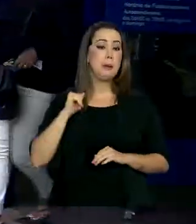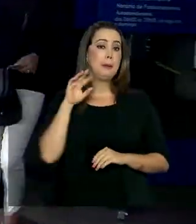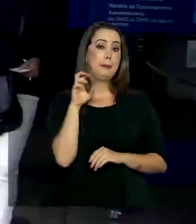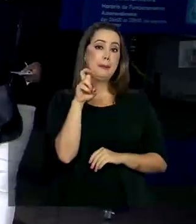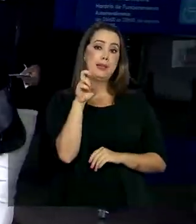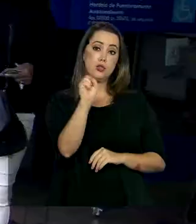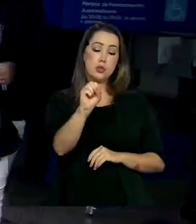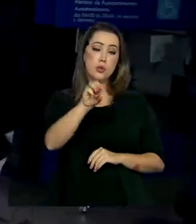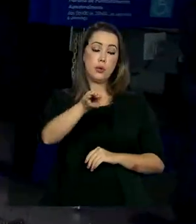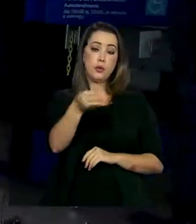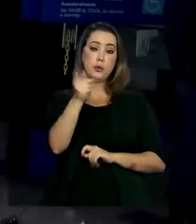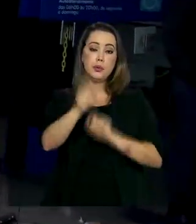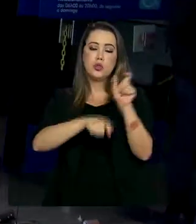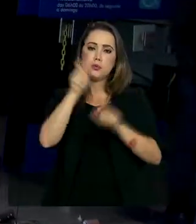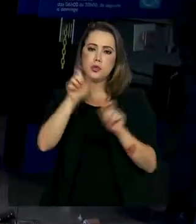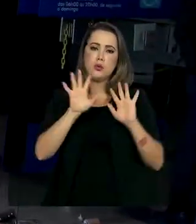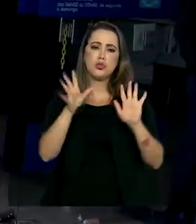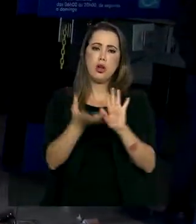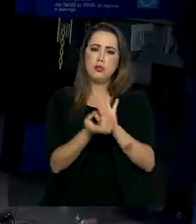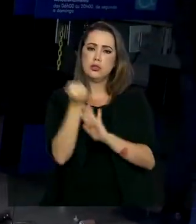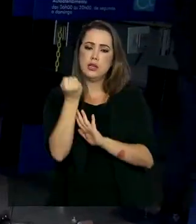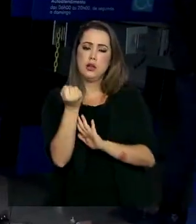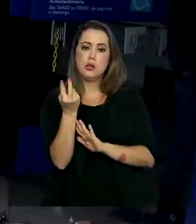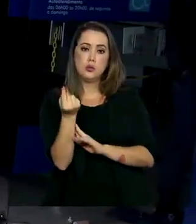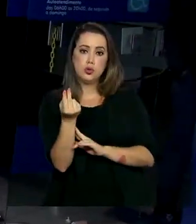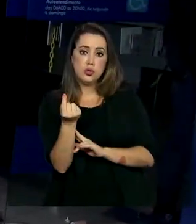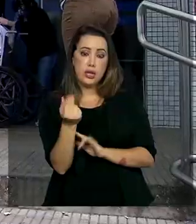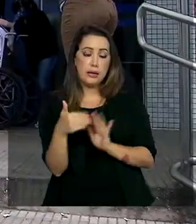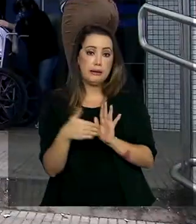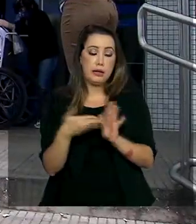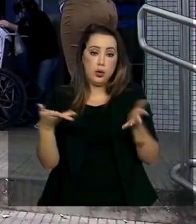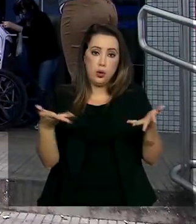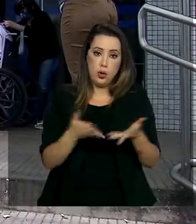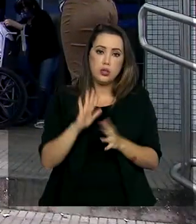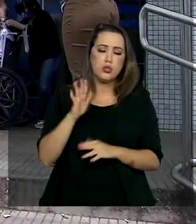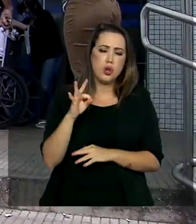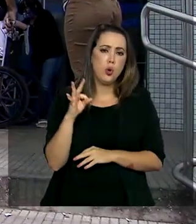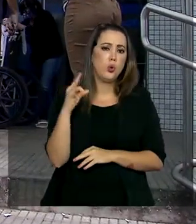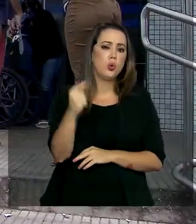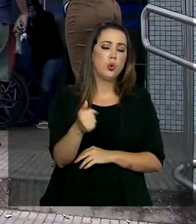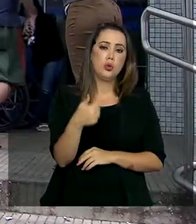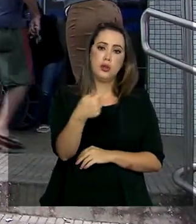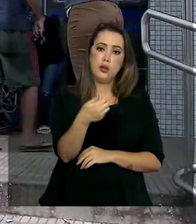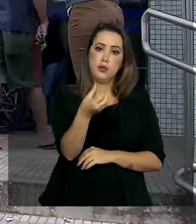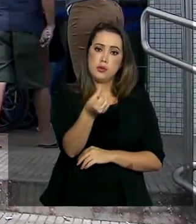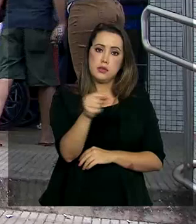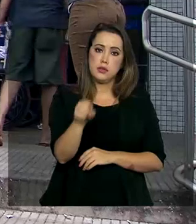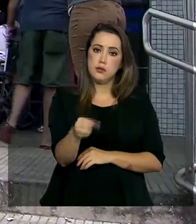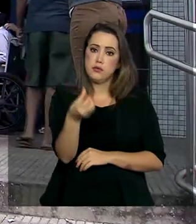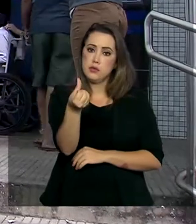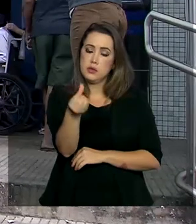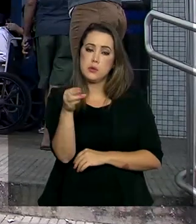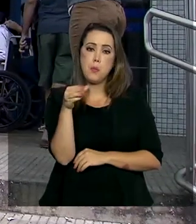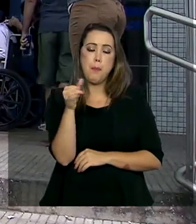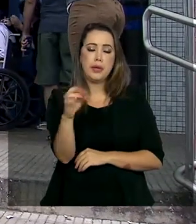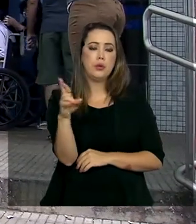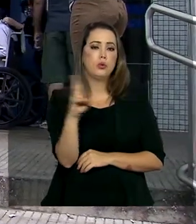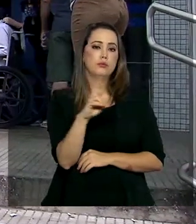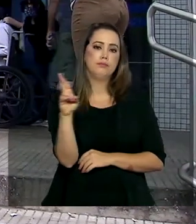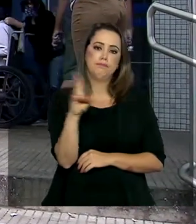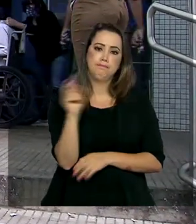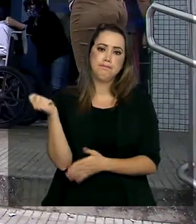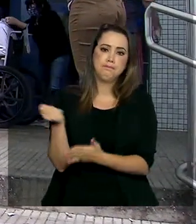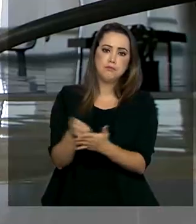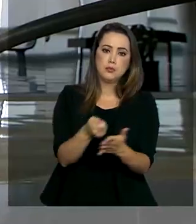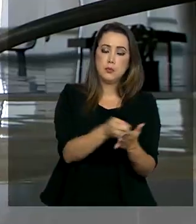de pessoas já receberam auxílio emergencial até agora, totalizando 76,6 bilhões de reais em